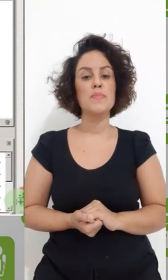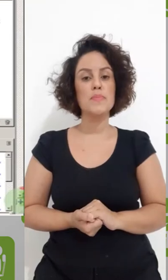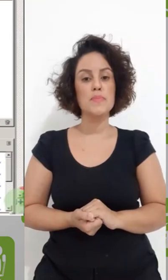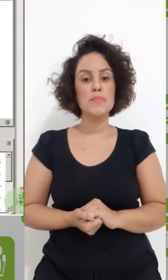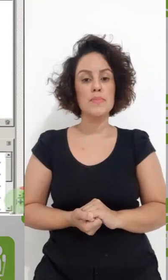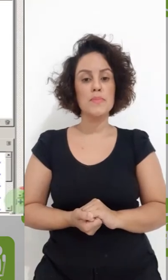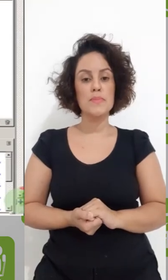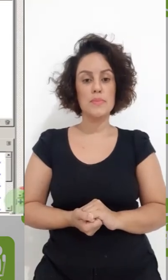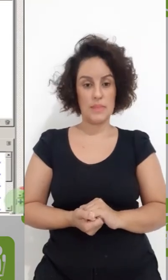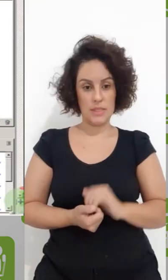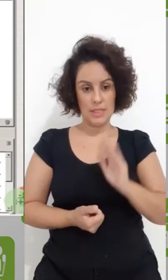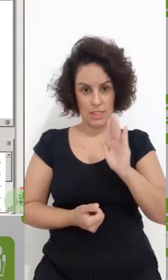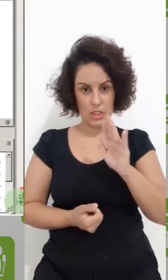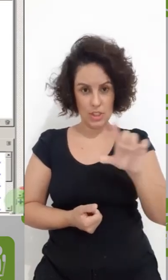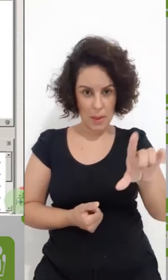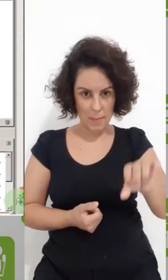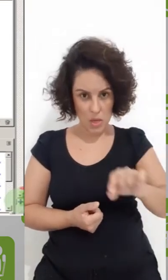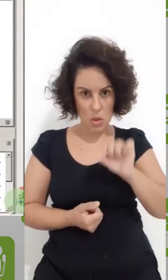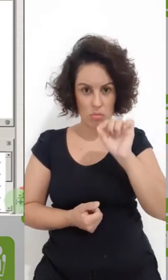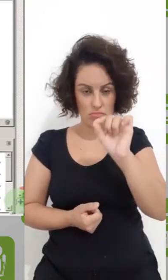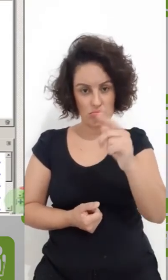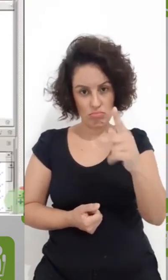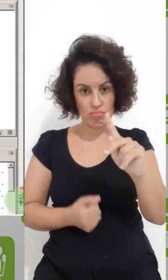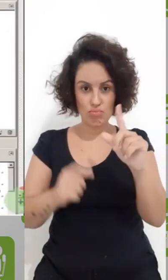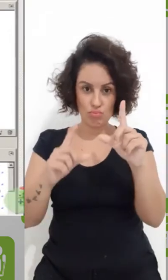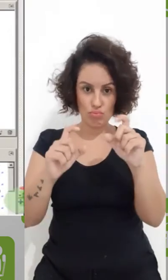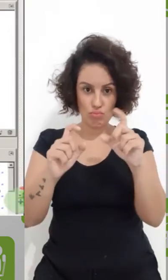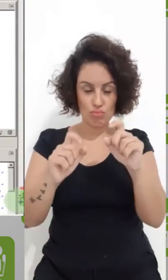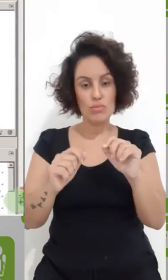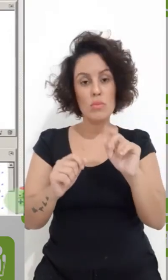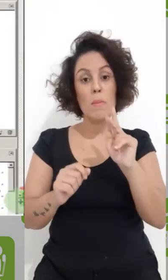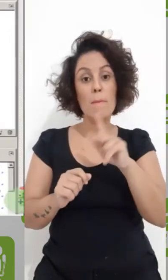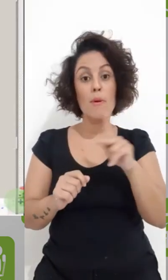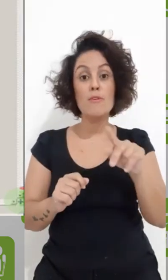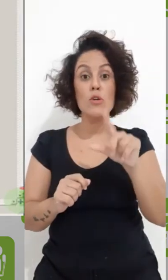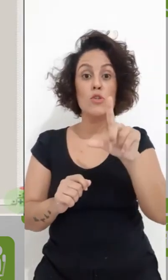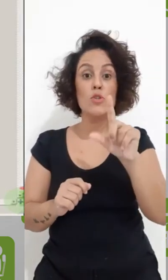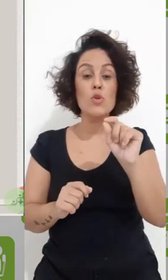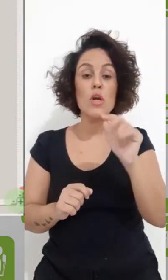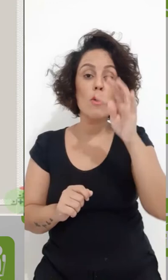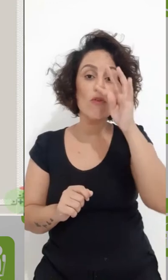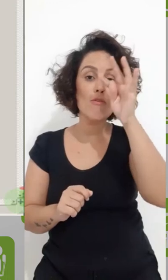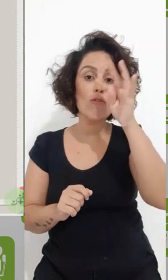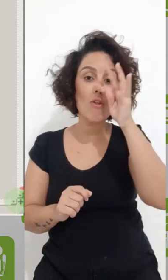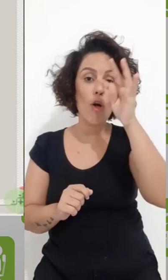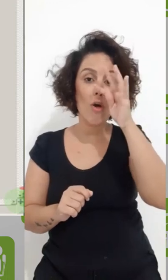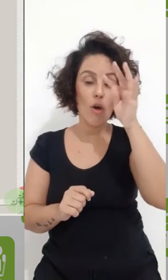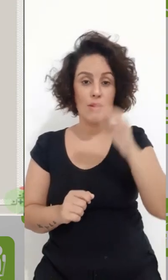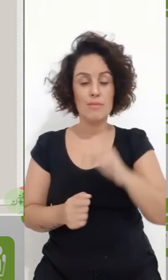Ok, então selecionei uma foto de cor, de flor.